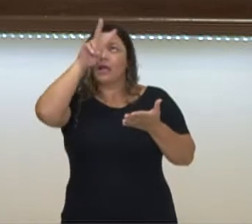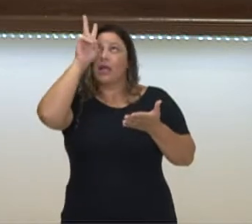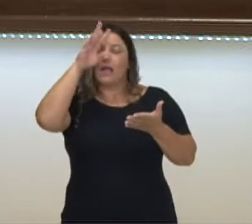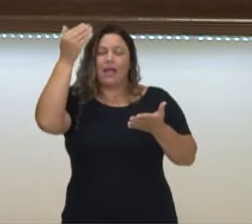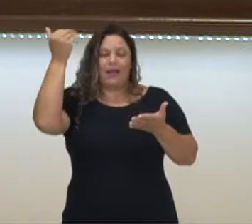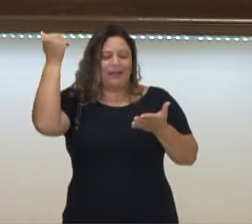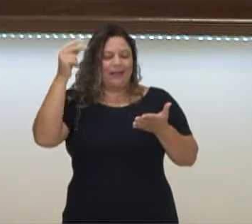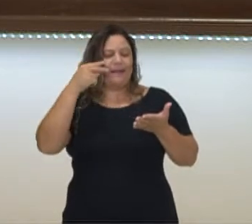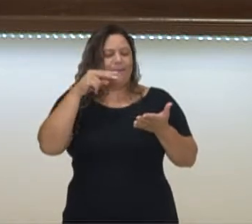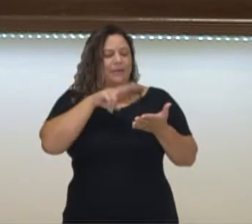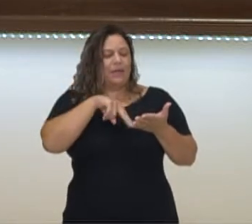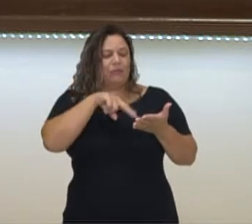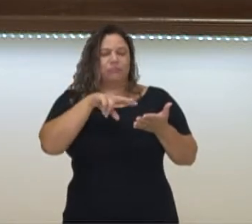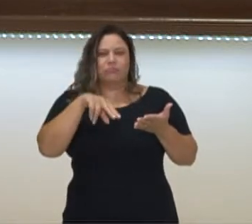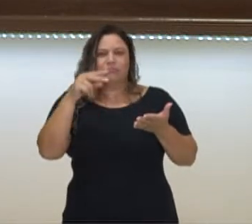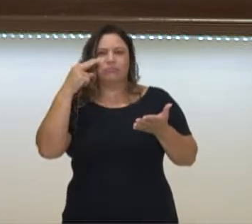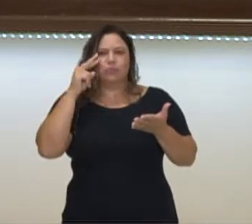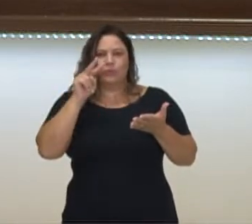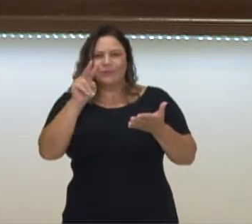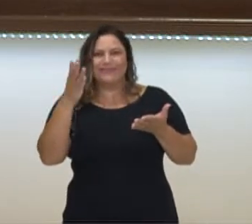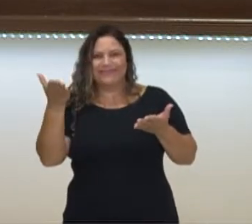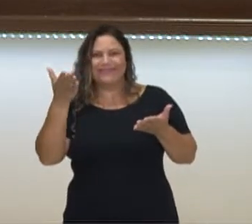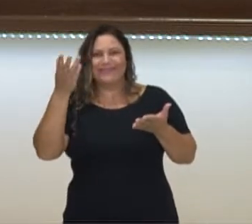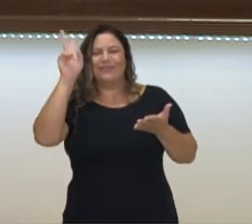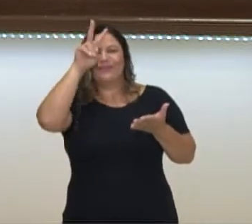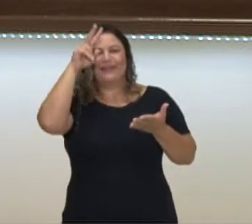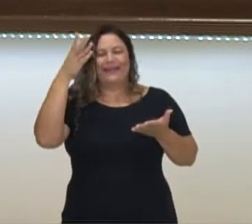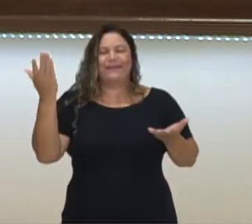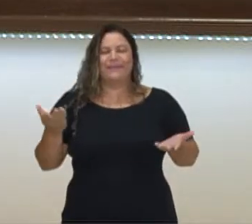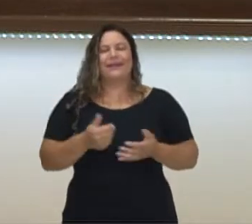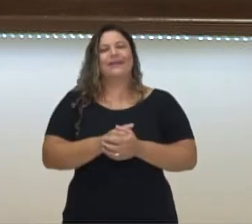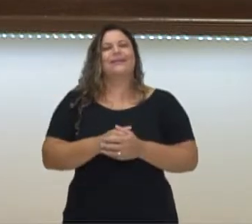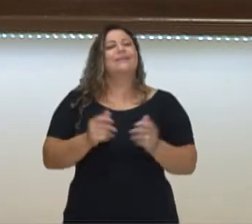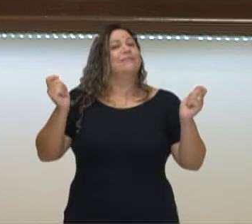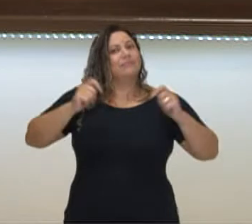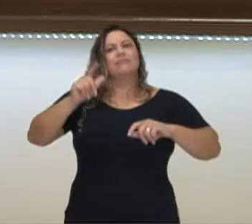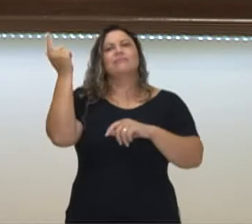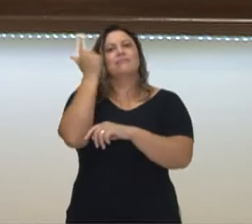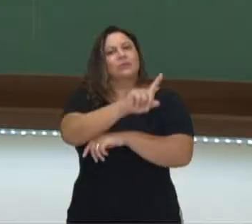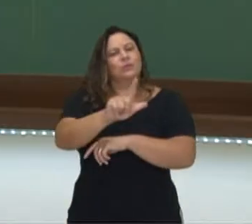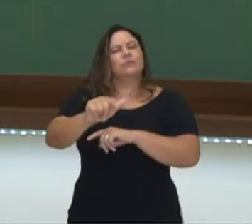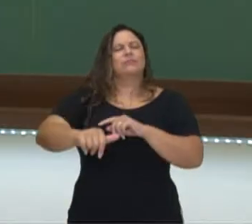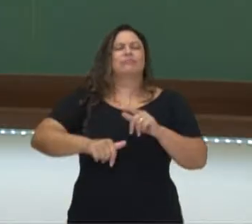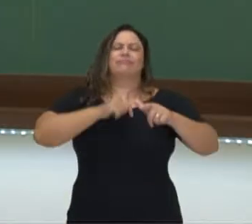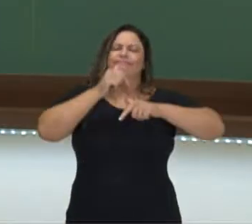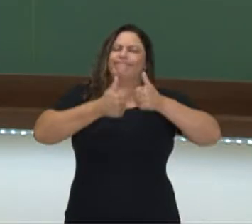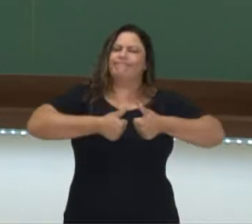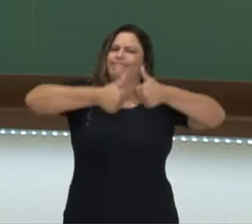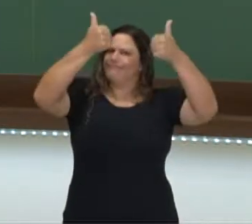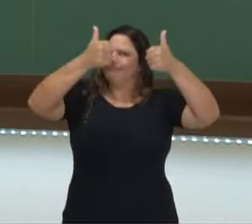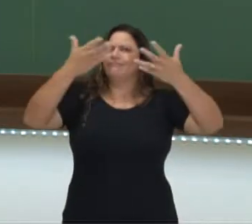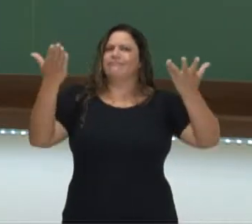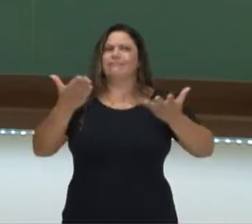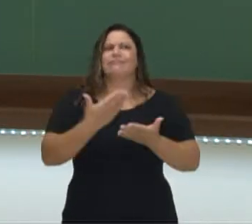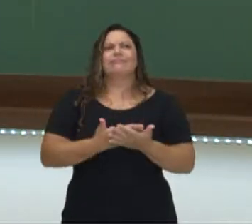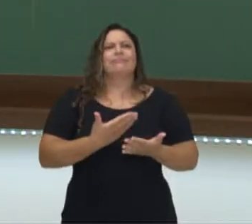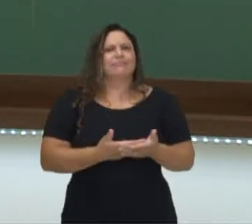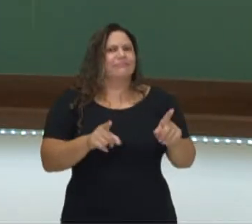você vai lembrar daquilo que você ouviu. E isso vai te ajudar a ter sucesso no trabalho e nos estudos.